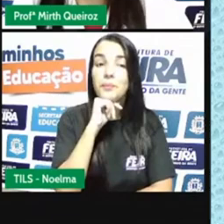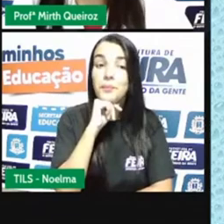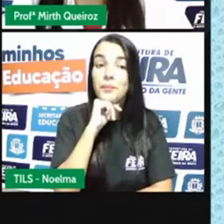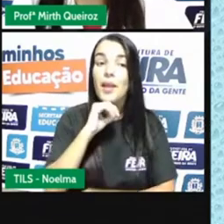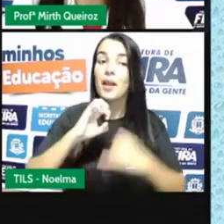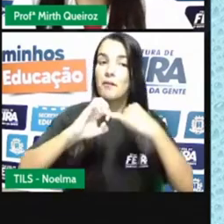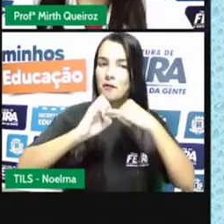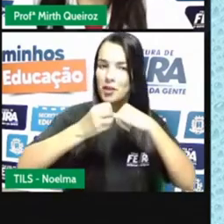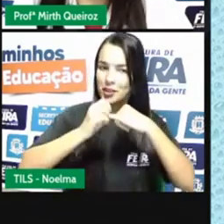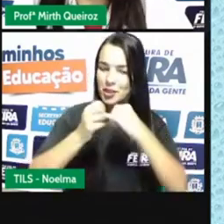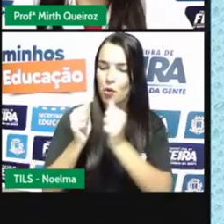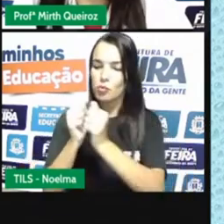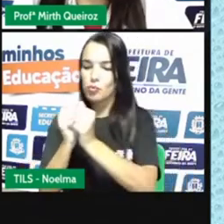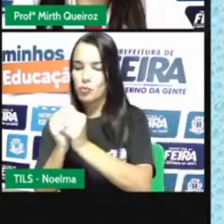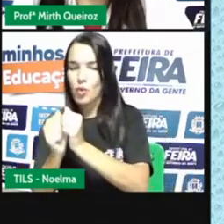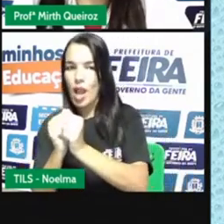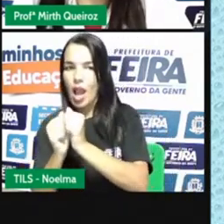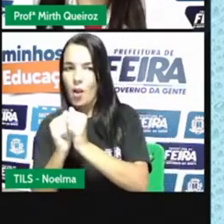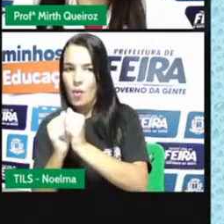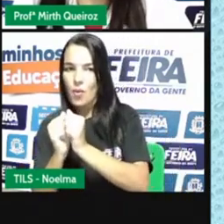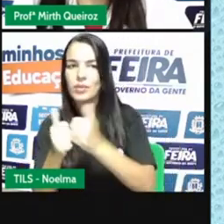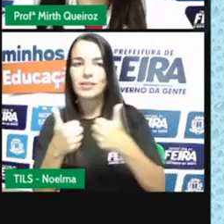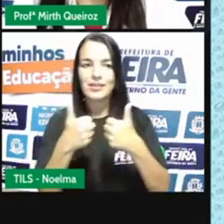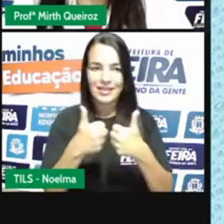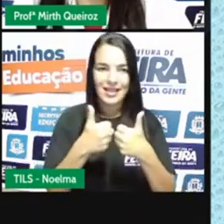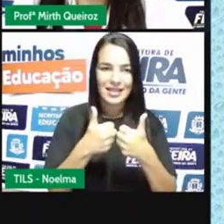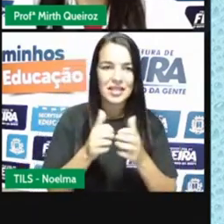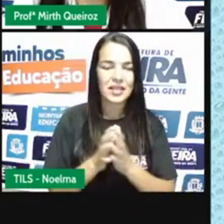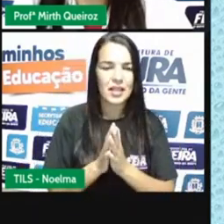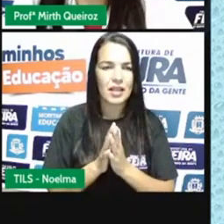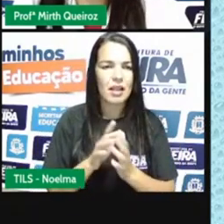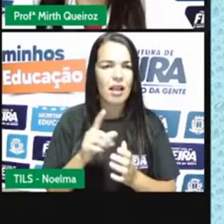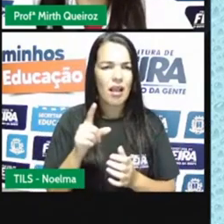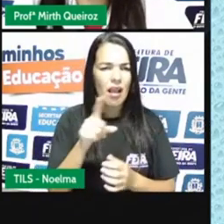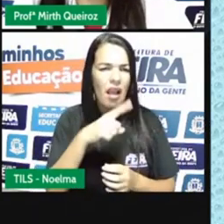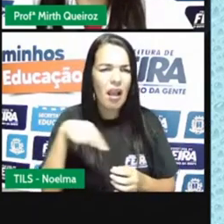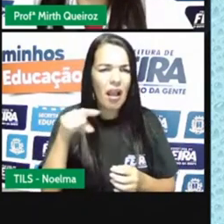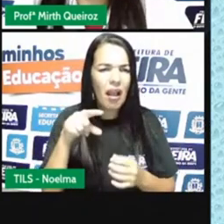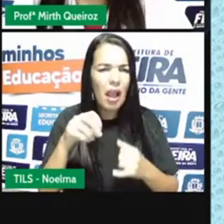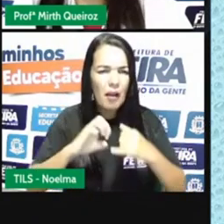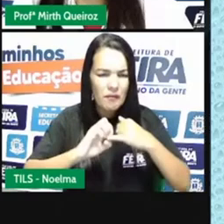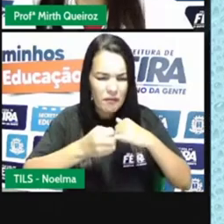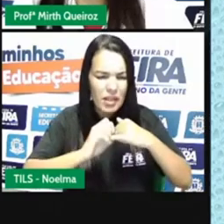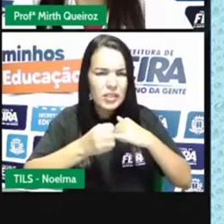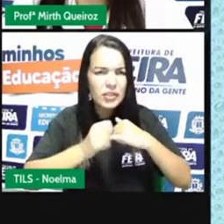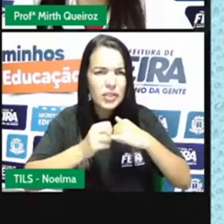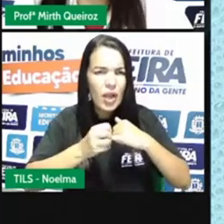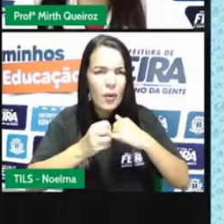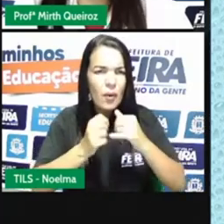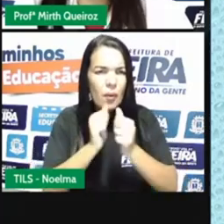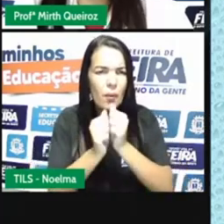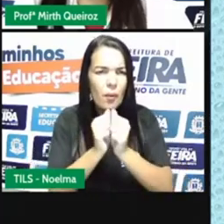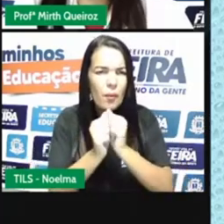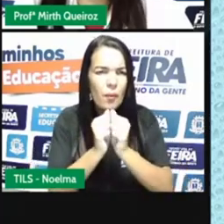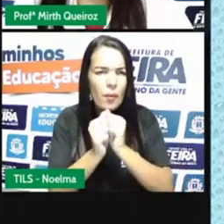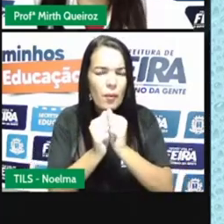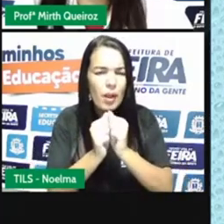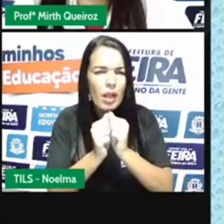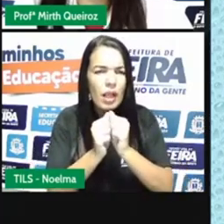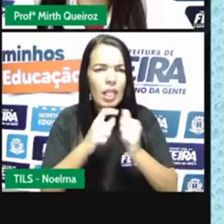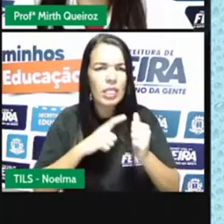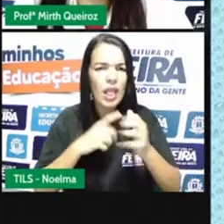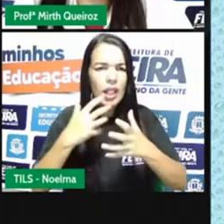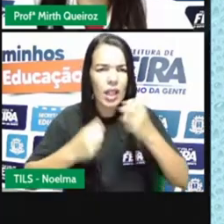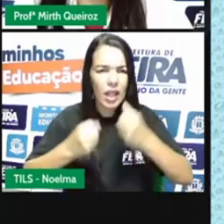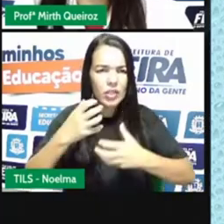feijão e o arroz, sim. A gente mistura feijão com leite em pó, o arroz com leite em pó? Por que